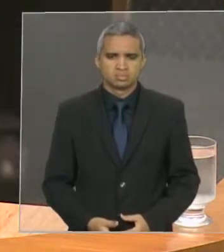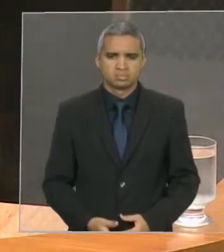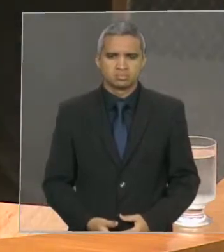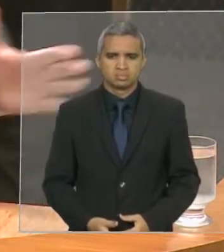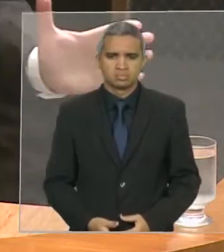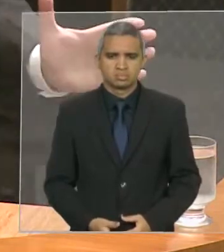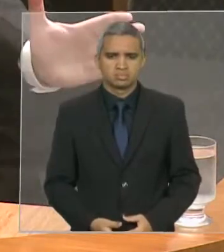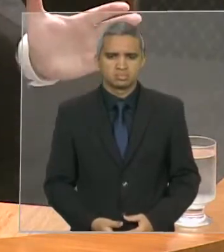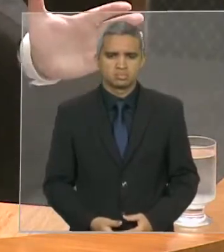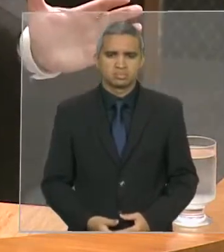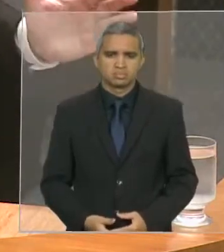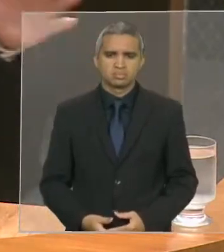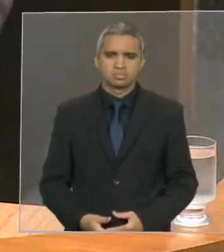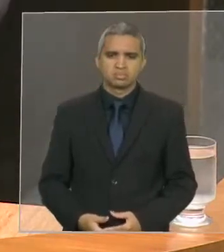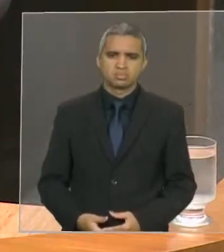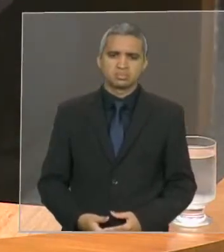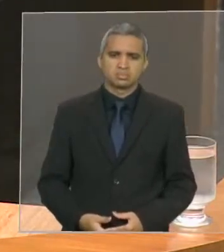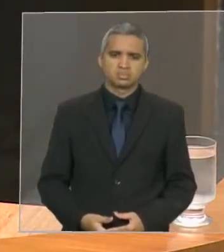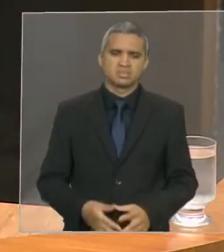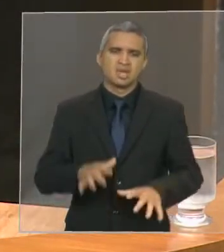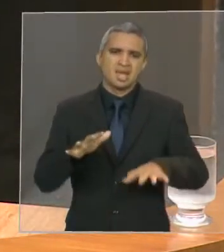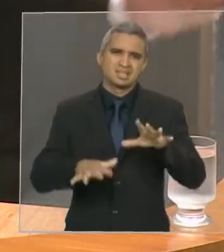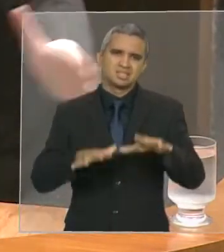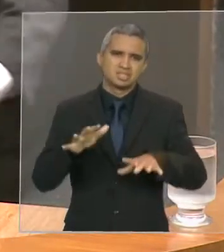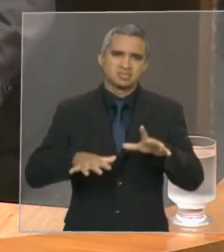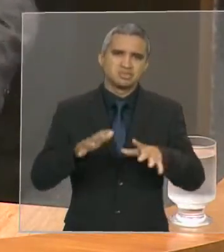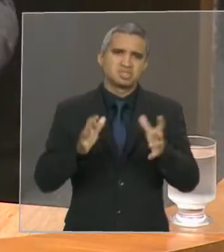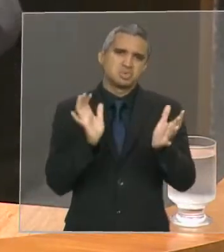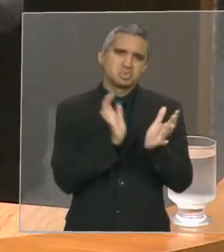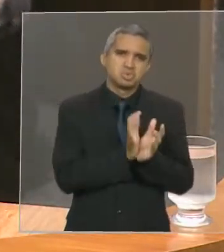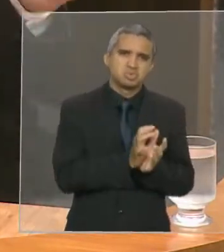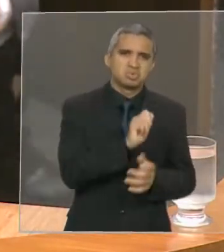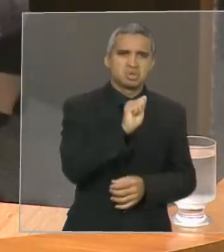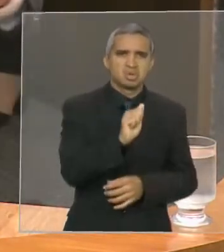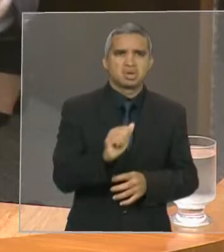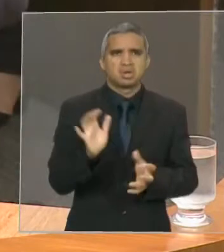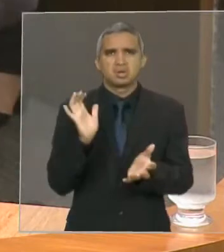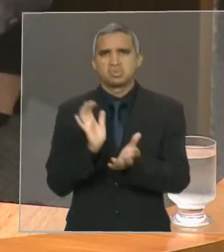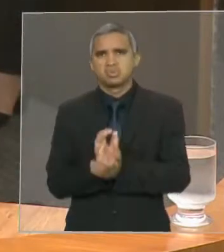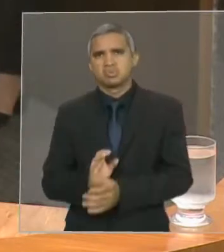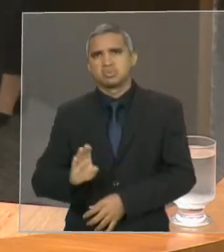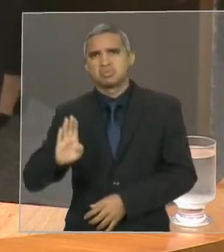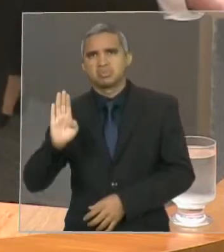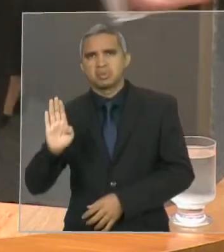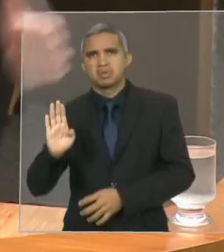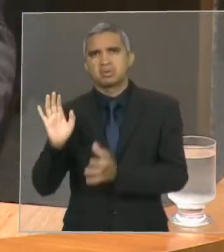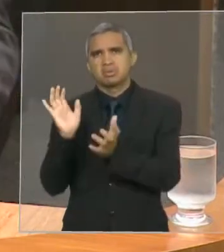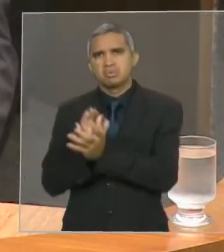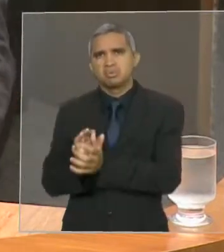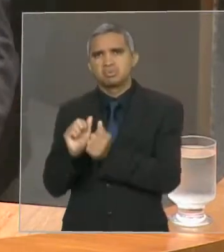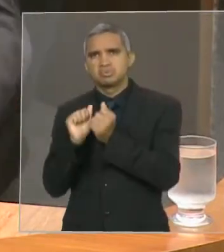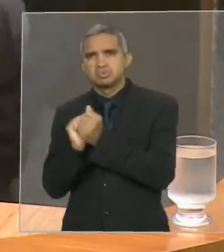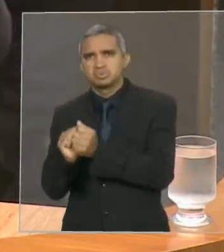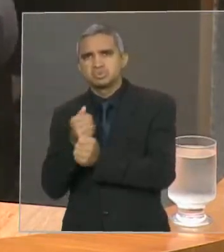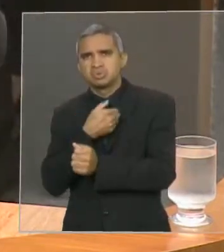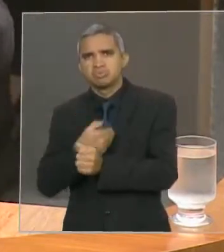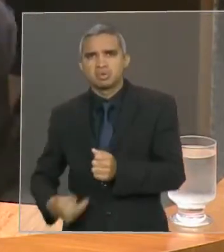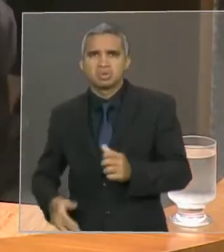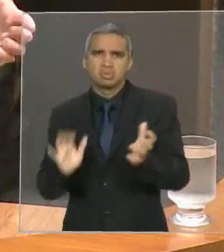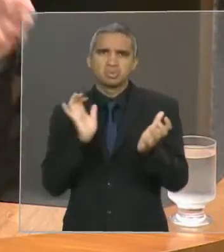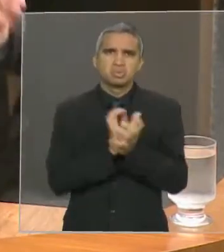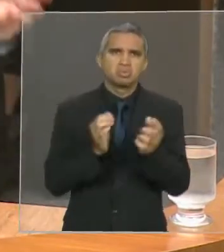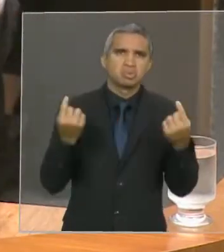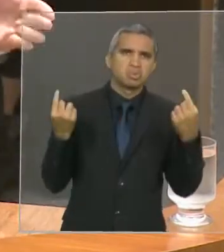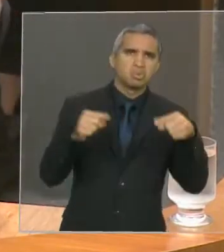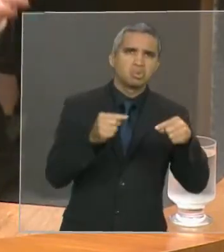essa, querem às vezes politizar, é grupo A, grupo B. Essa é uma questão que não é de grupo A, é de grupo B. Essa é uma questão da